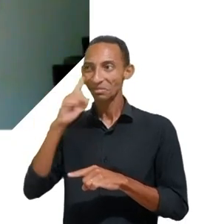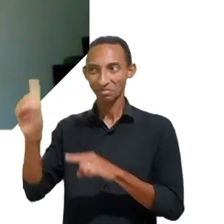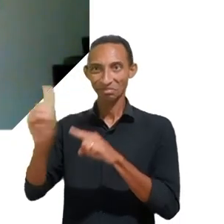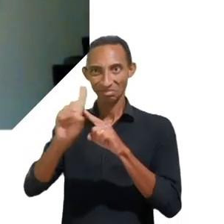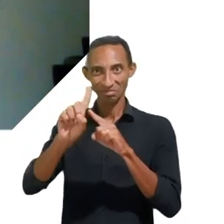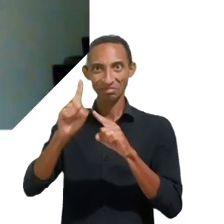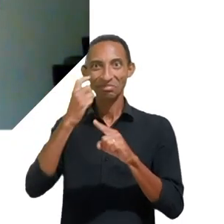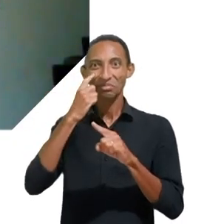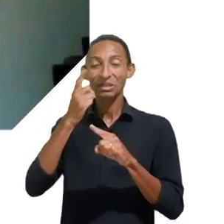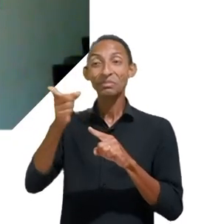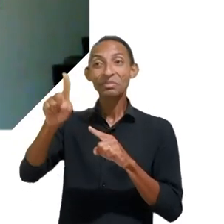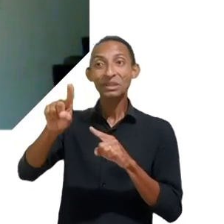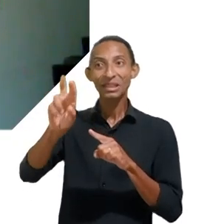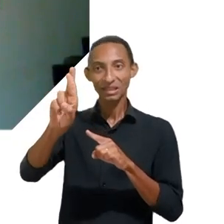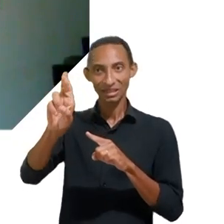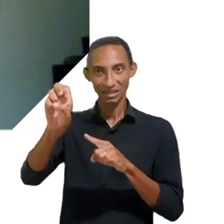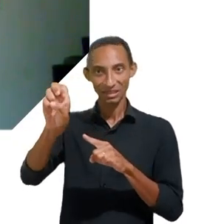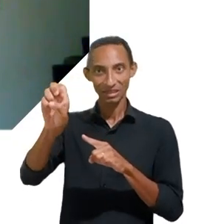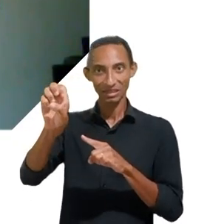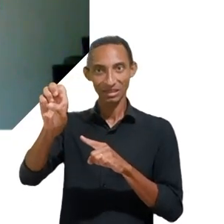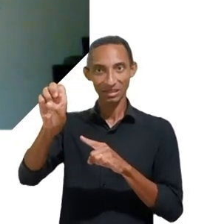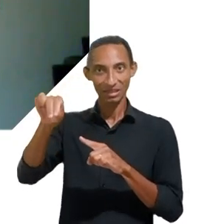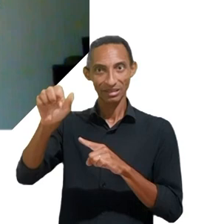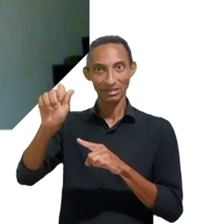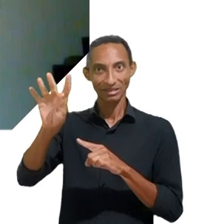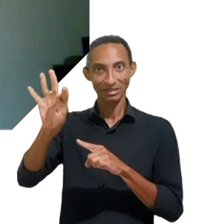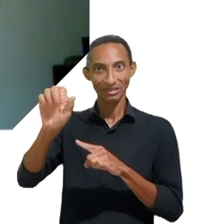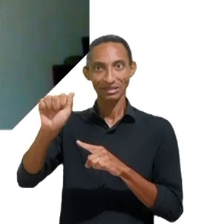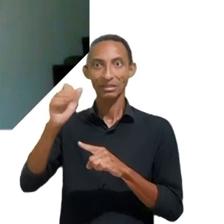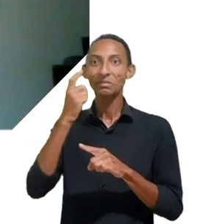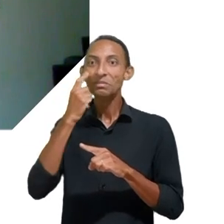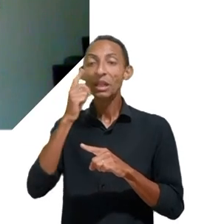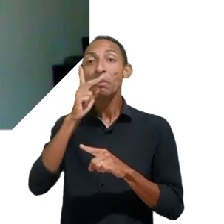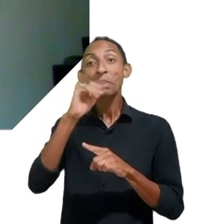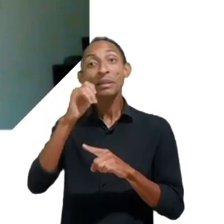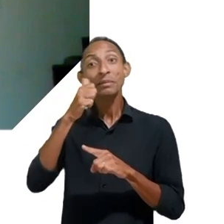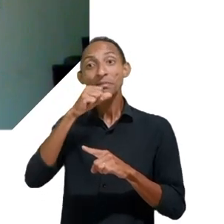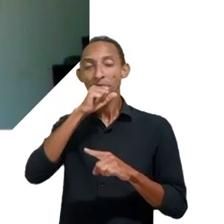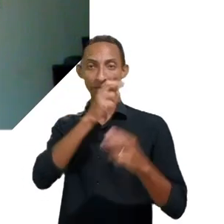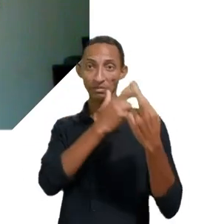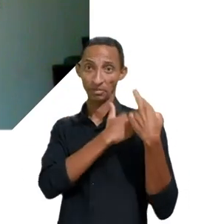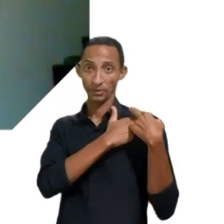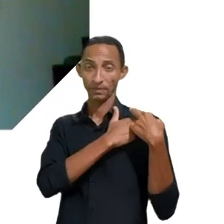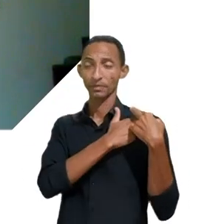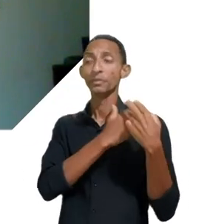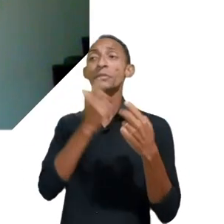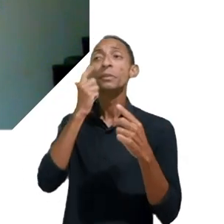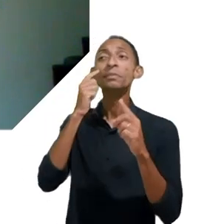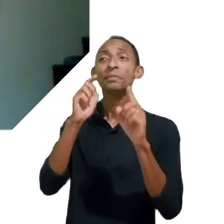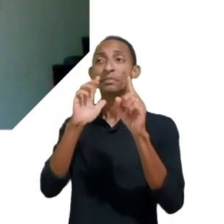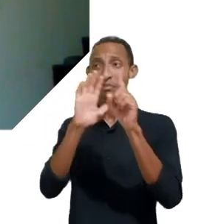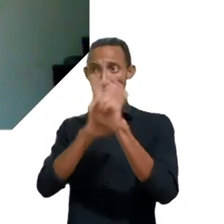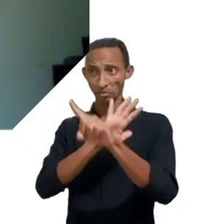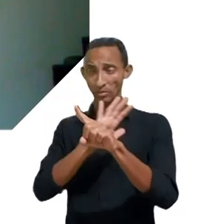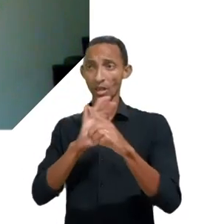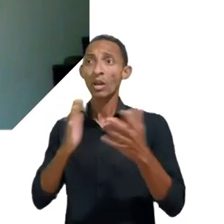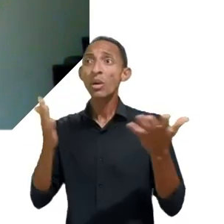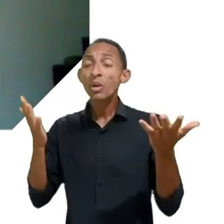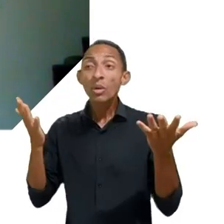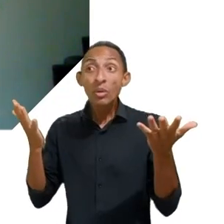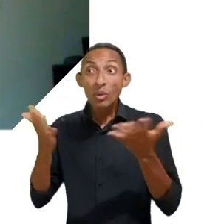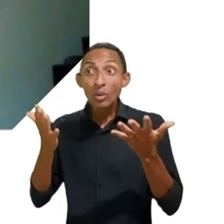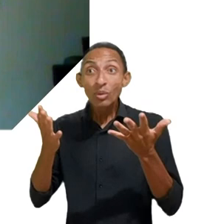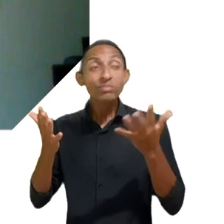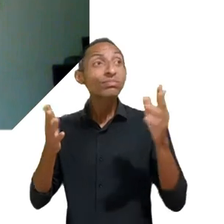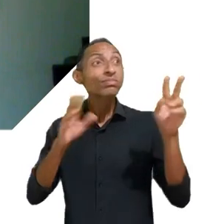responsabilidade dos pais nesse processo. Renata, é muito comum a gente escutar que basta